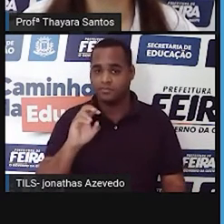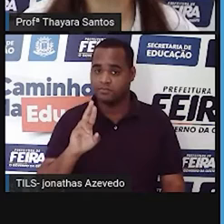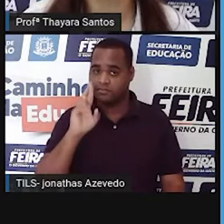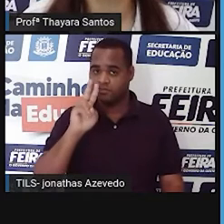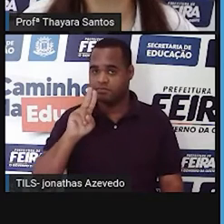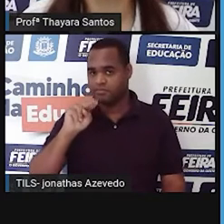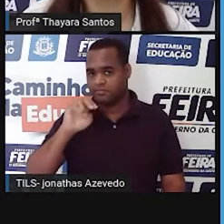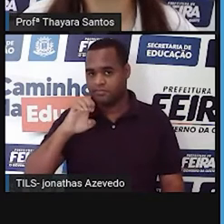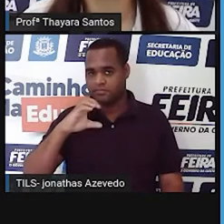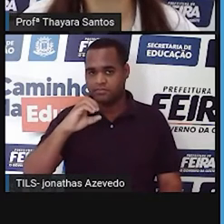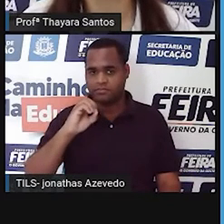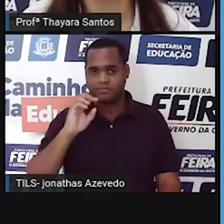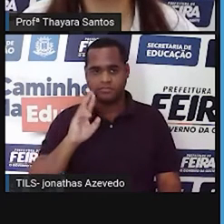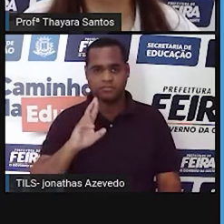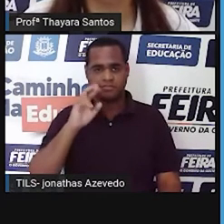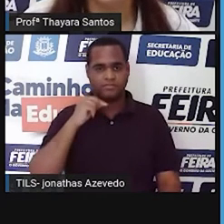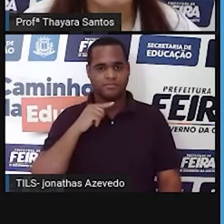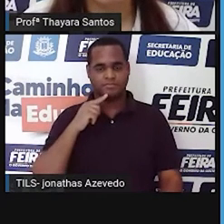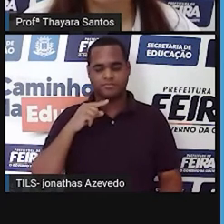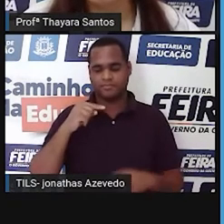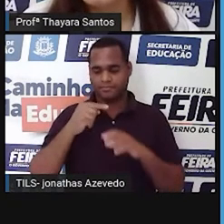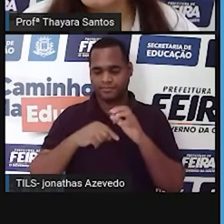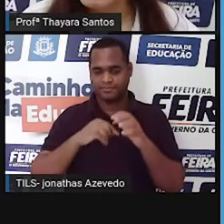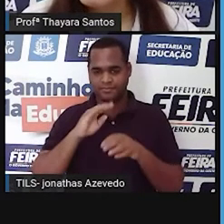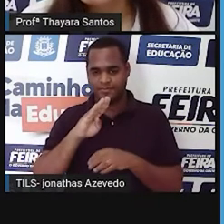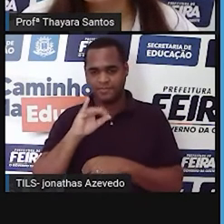Unesco, o título de reserva da biosfera mundial.